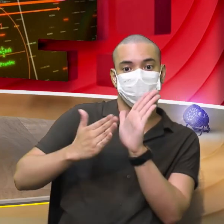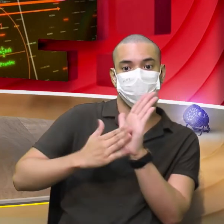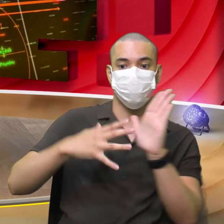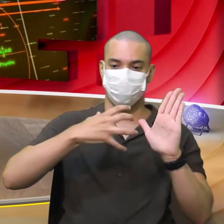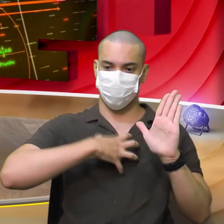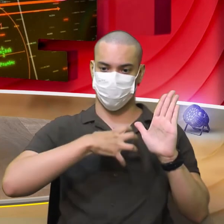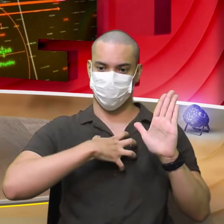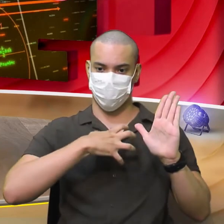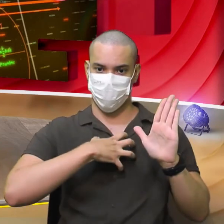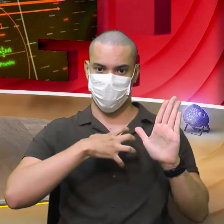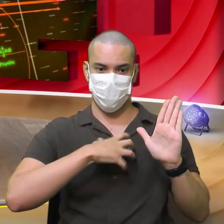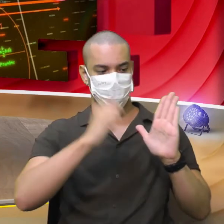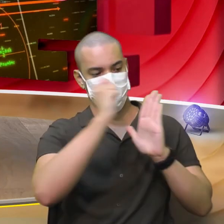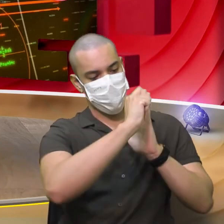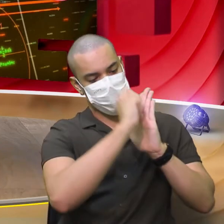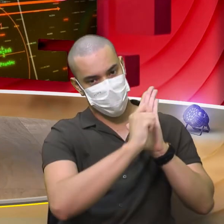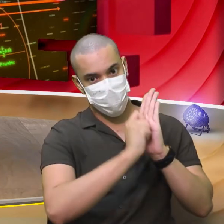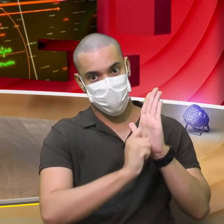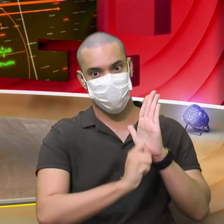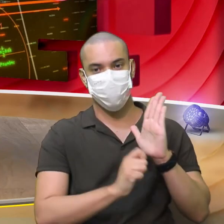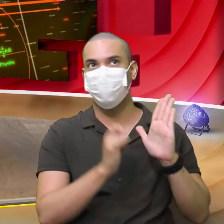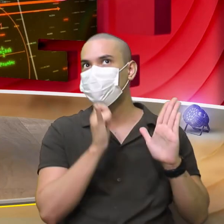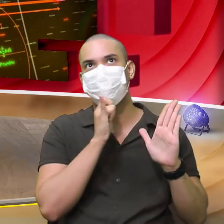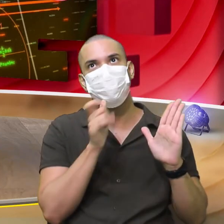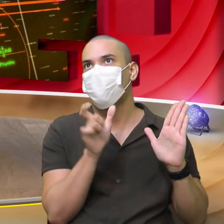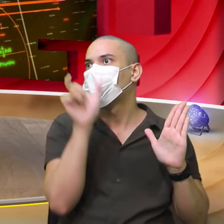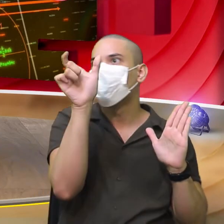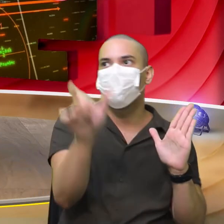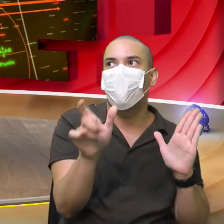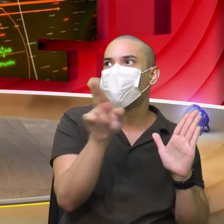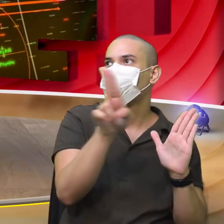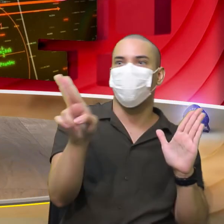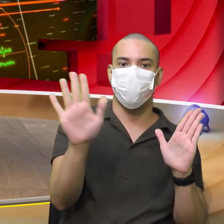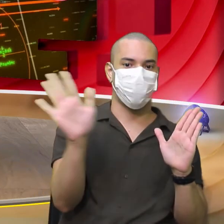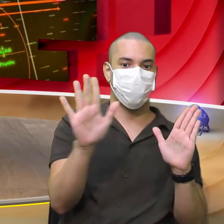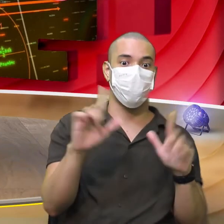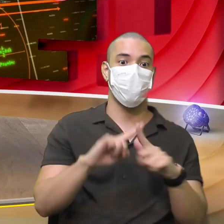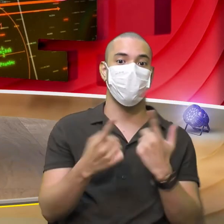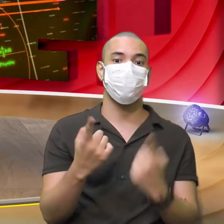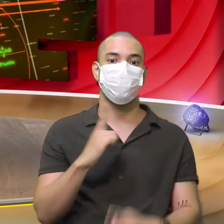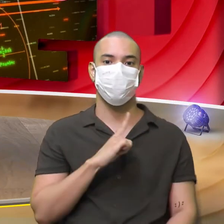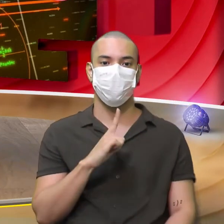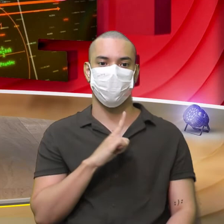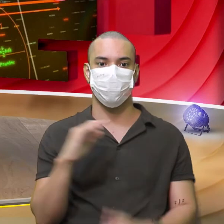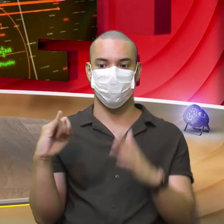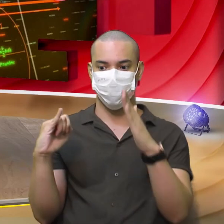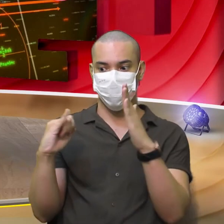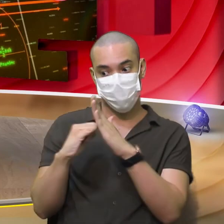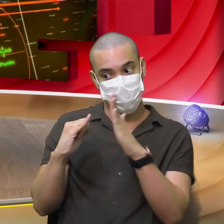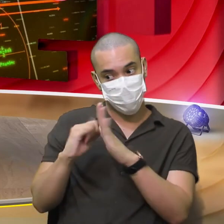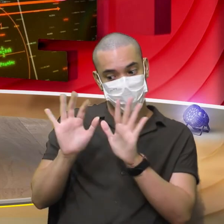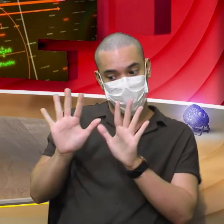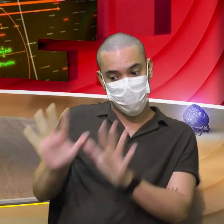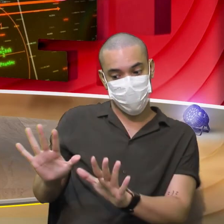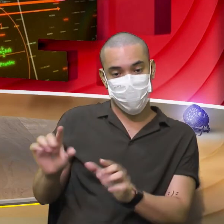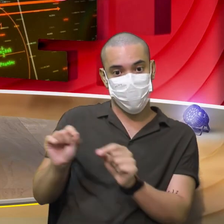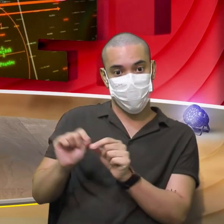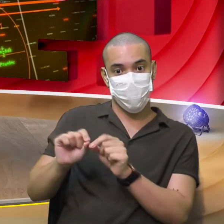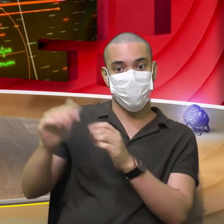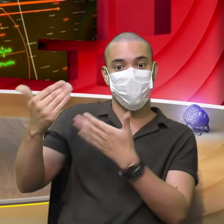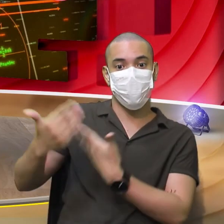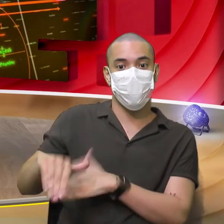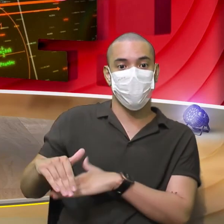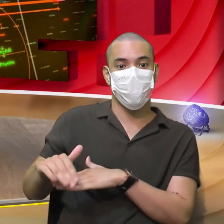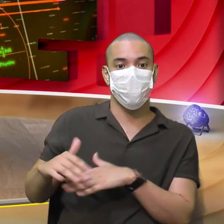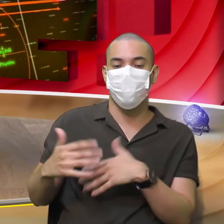O jeito que eles escrevem A questão Por exemplo Não vou falar aqui O nome delas Mas assim Tem lá A instituição X Que fez a prova Que